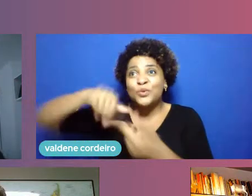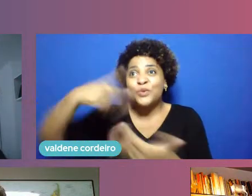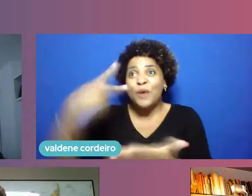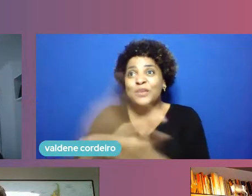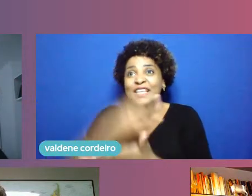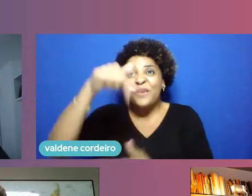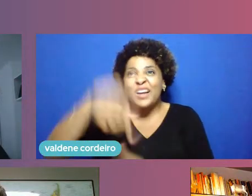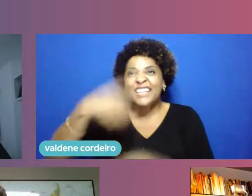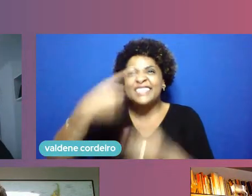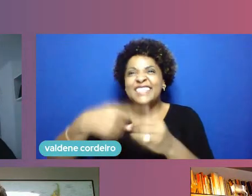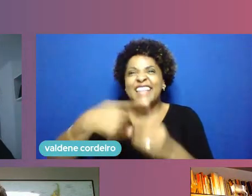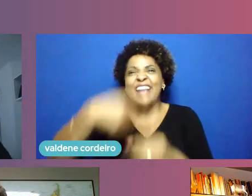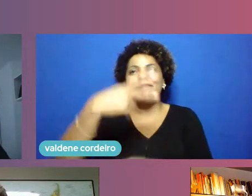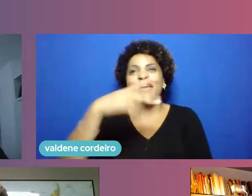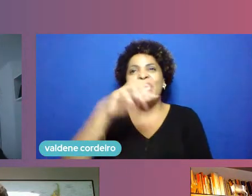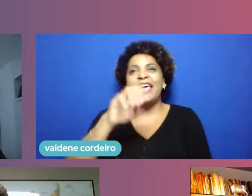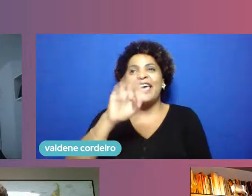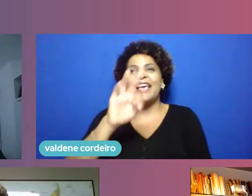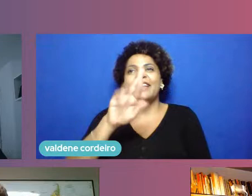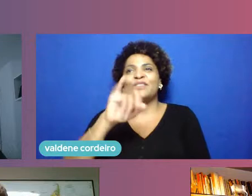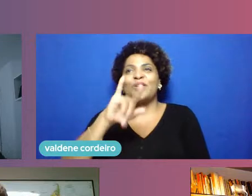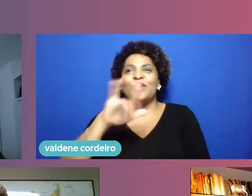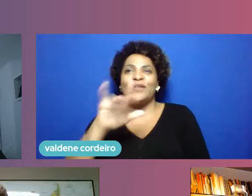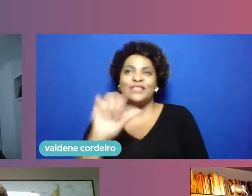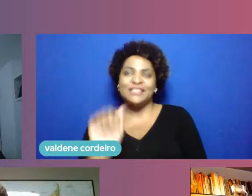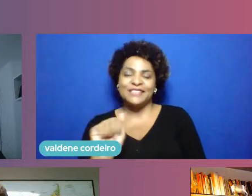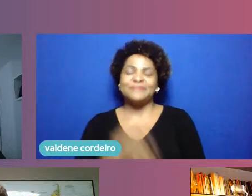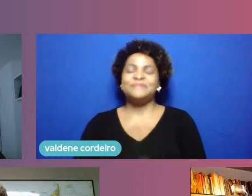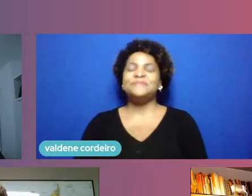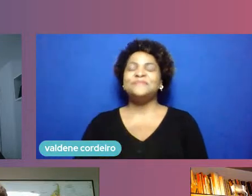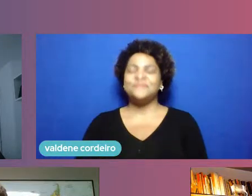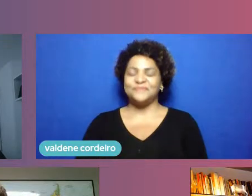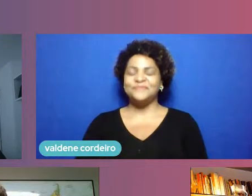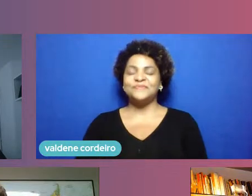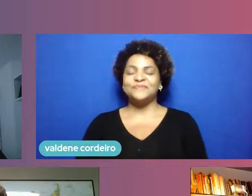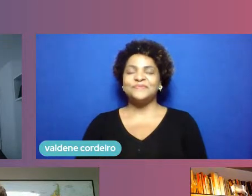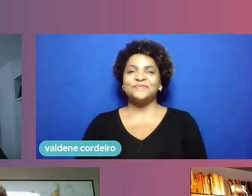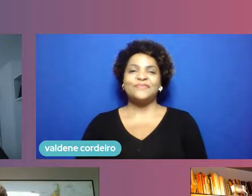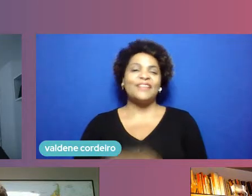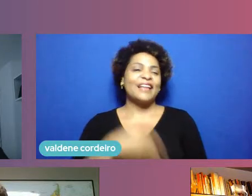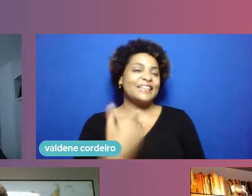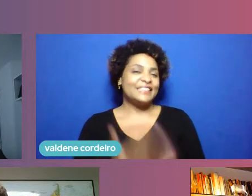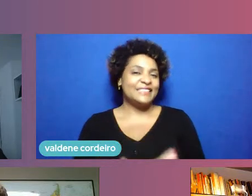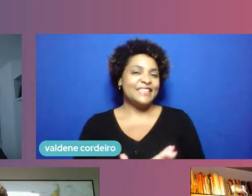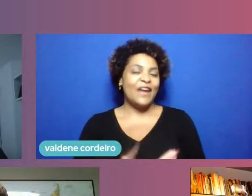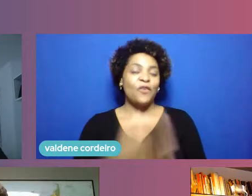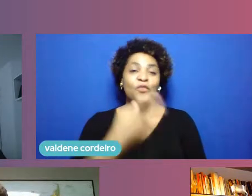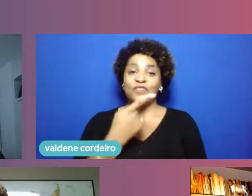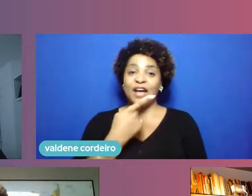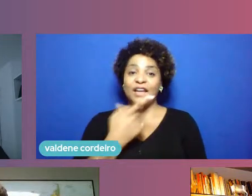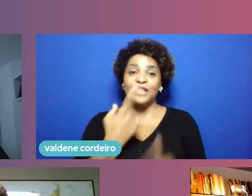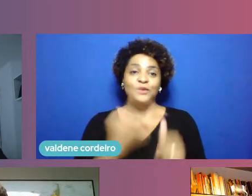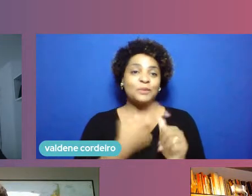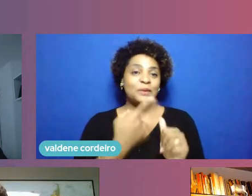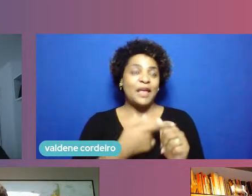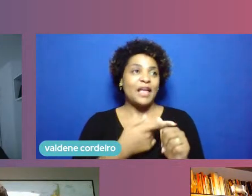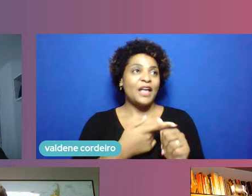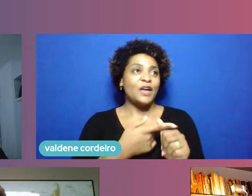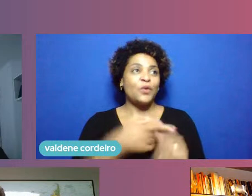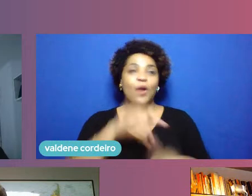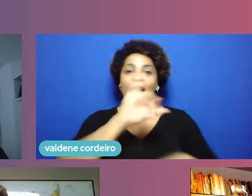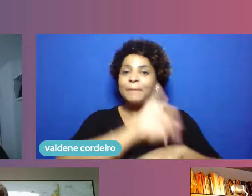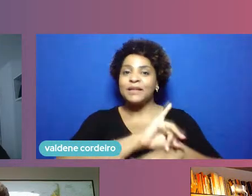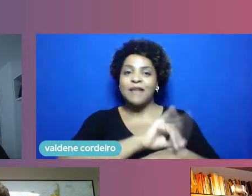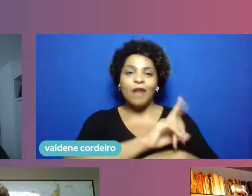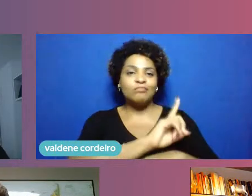Petrolina primeiramente saindo já tendo uma quebra que é saindo das capitais indo para o sertão e